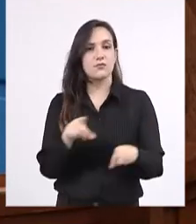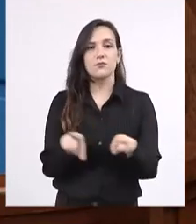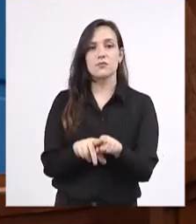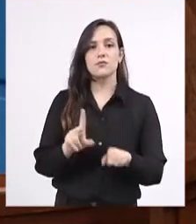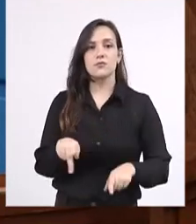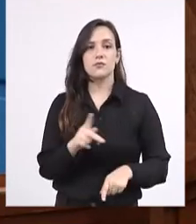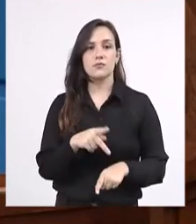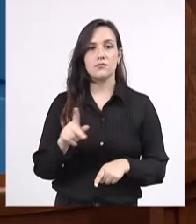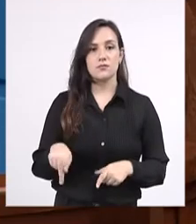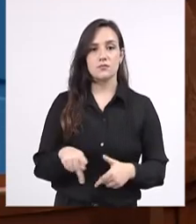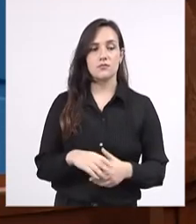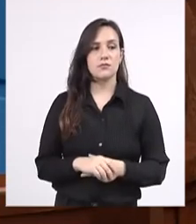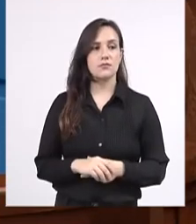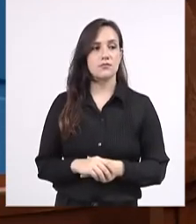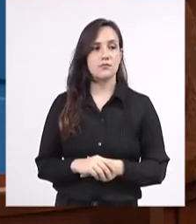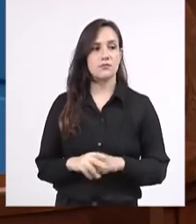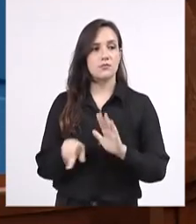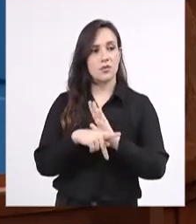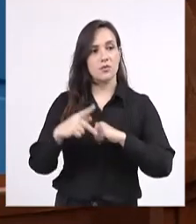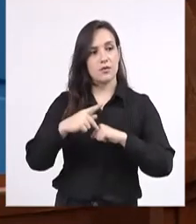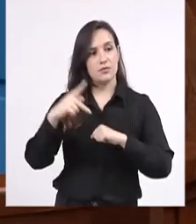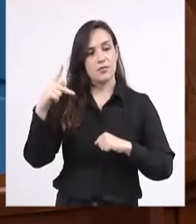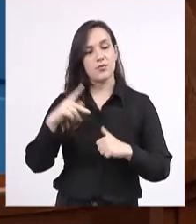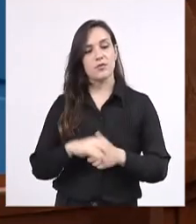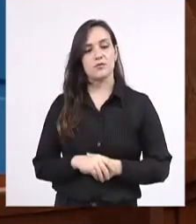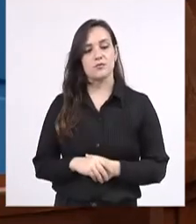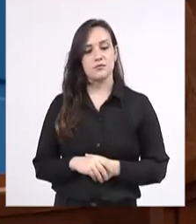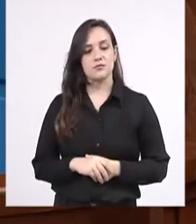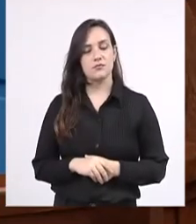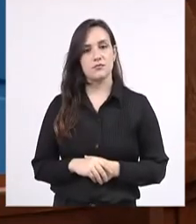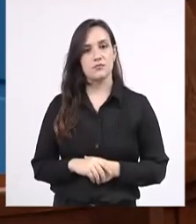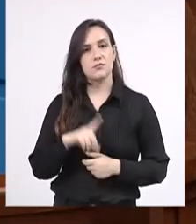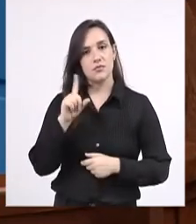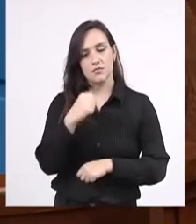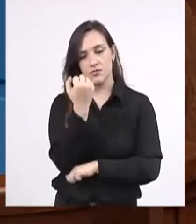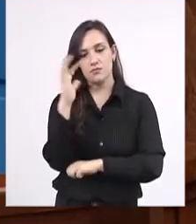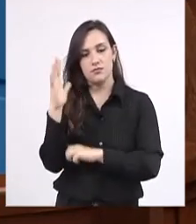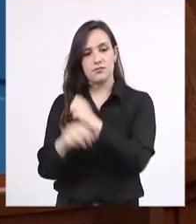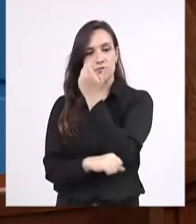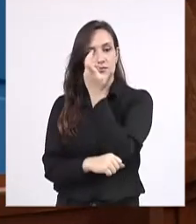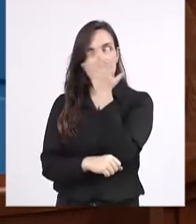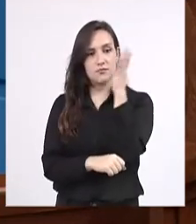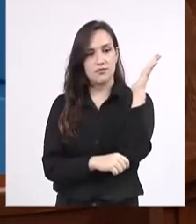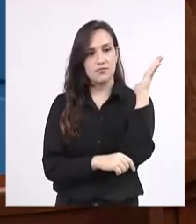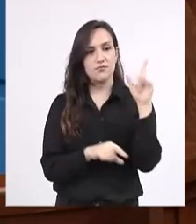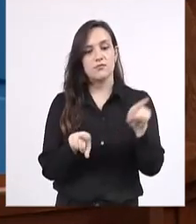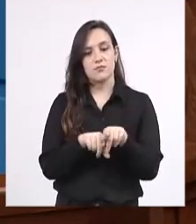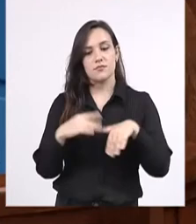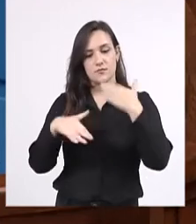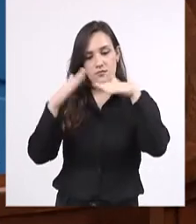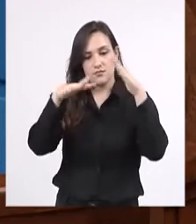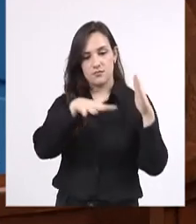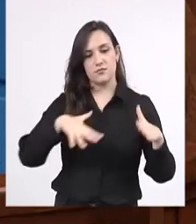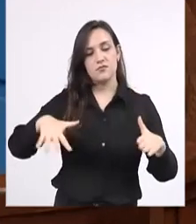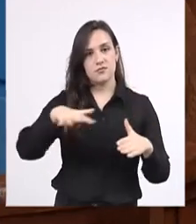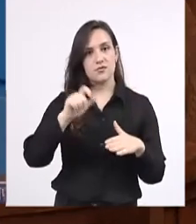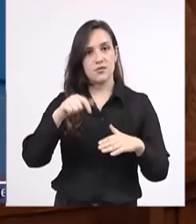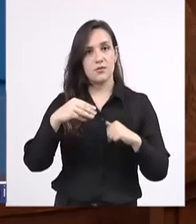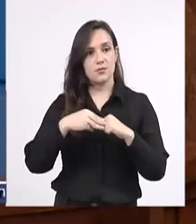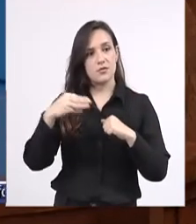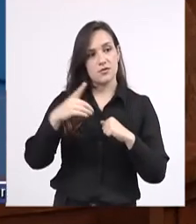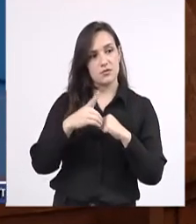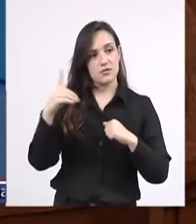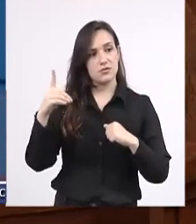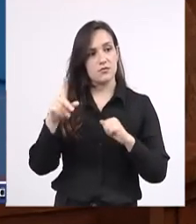professores do programa de pós-graduação em meio ambiente e desenvolvimento regional, em nível de mestrado e